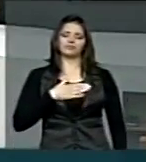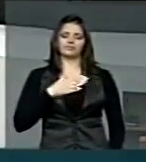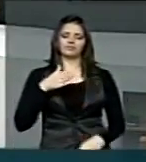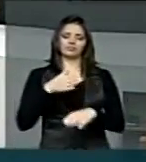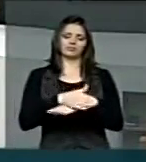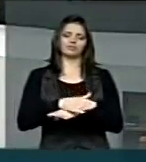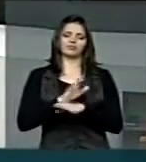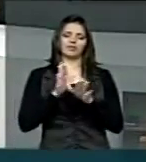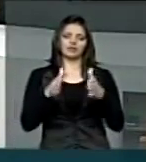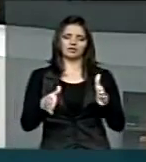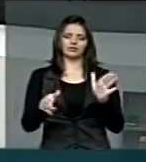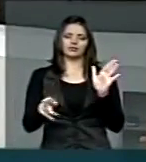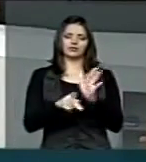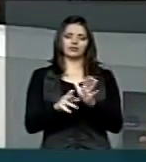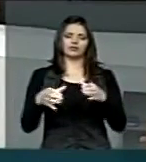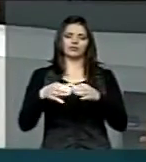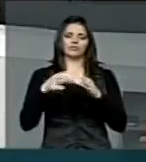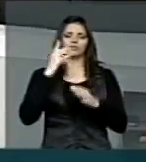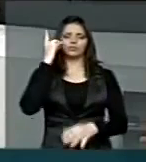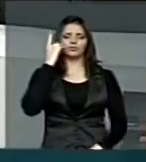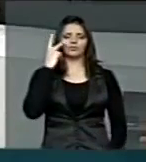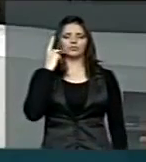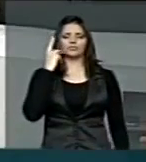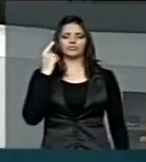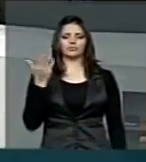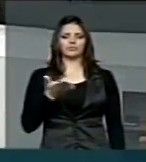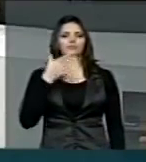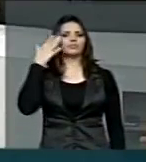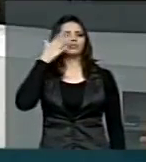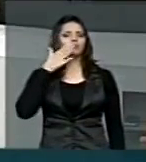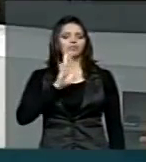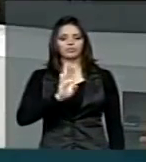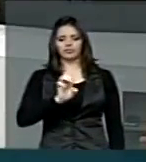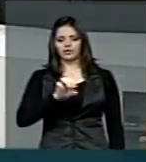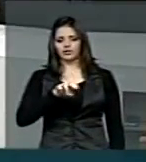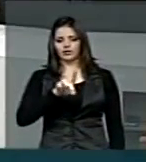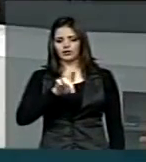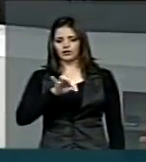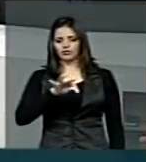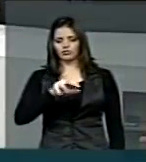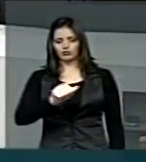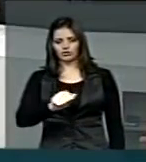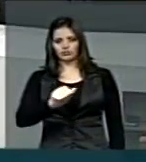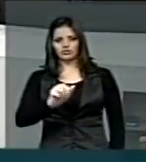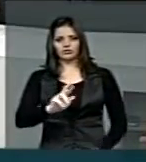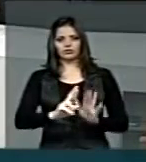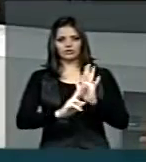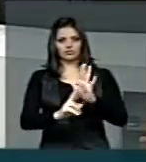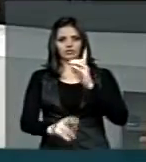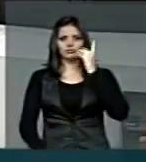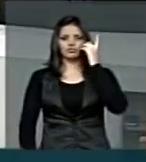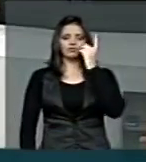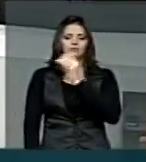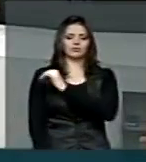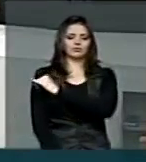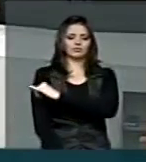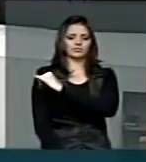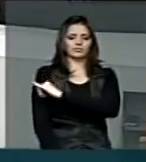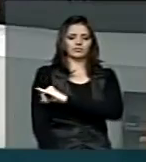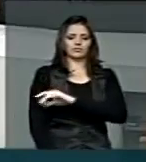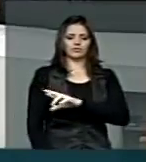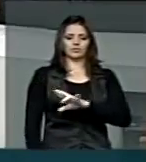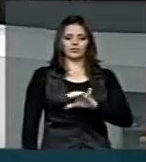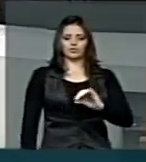Legislativa. A palavra oferecida agora à nova deputada Benedita da Silva, ilustre-presentante do Rio de Janeiro neste plenário. Senhor